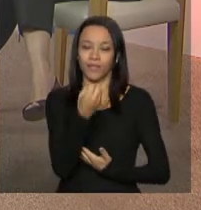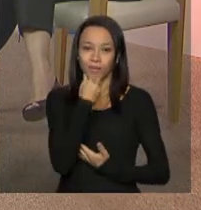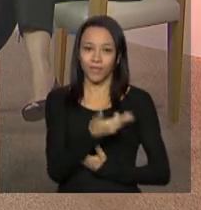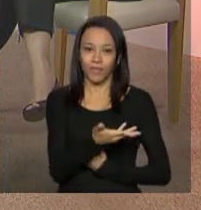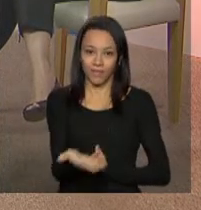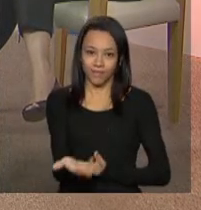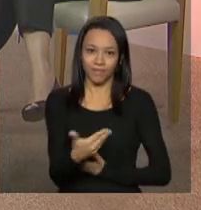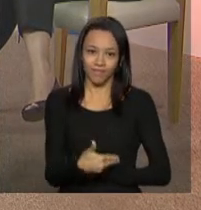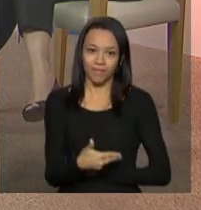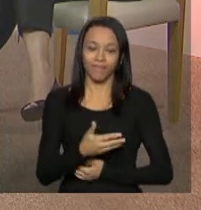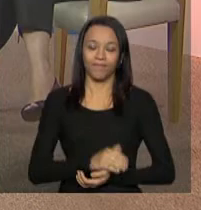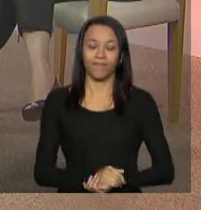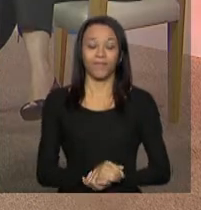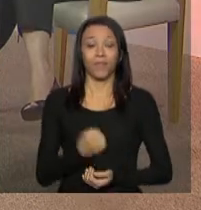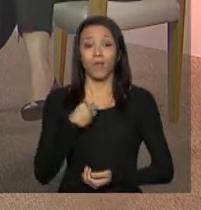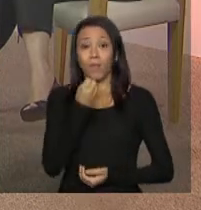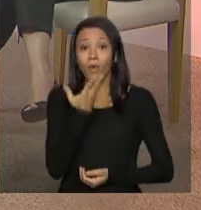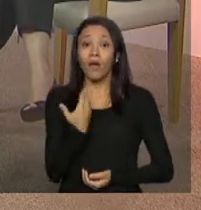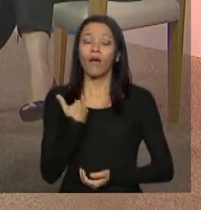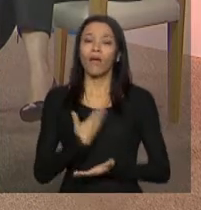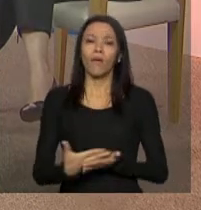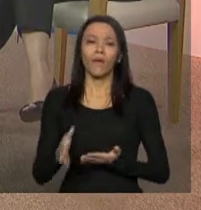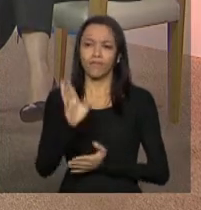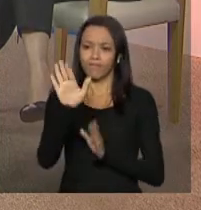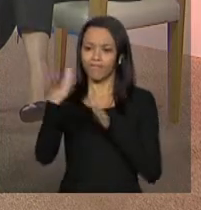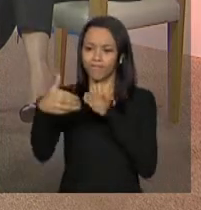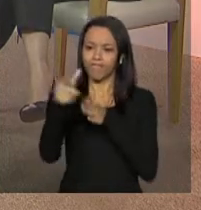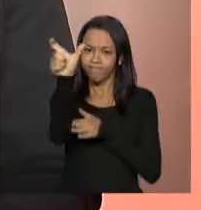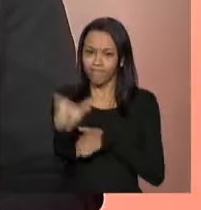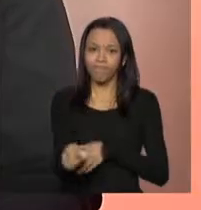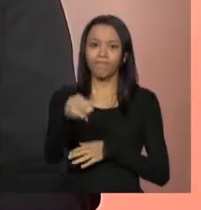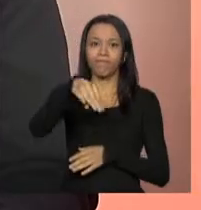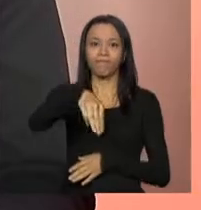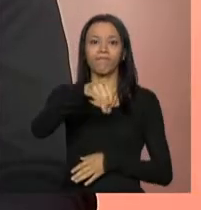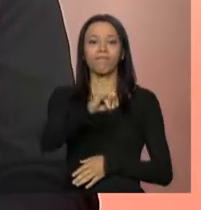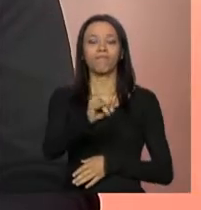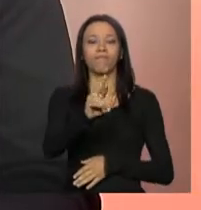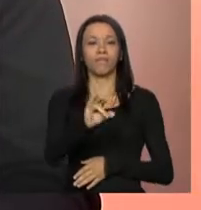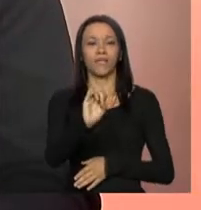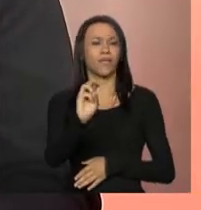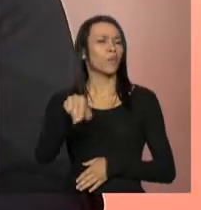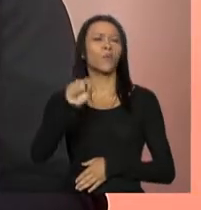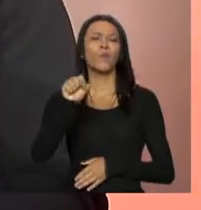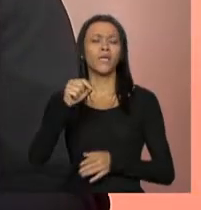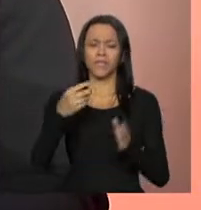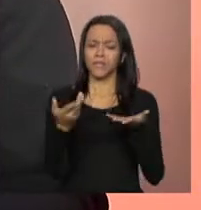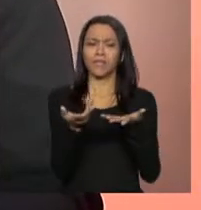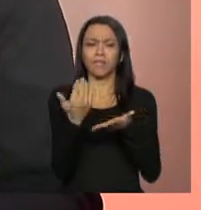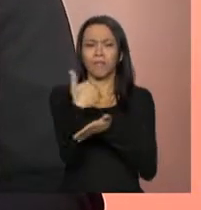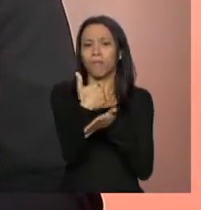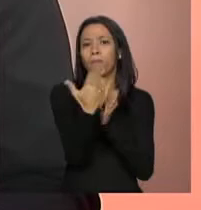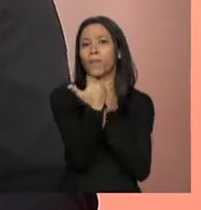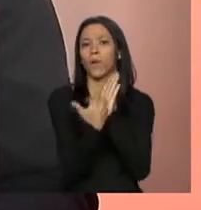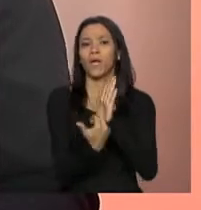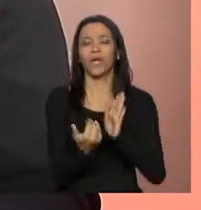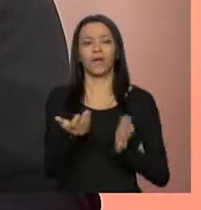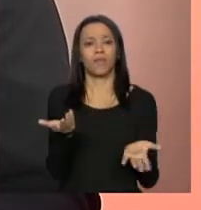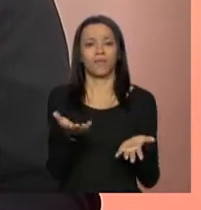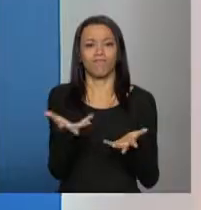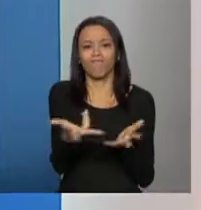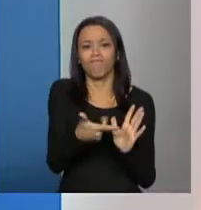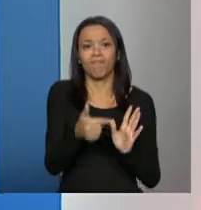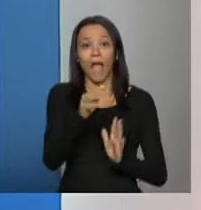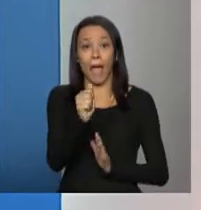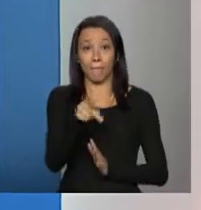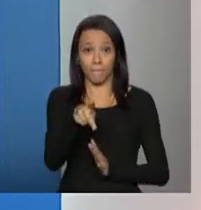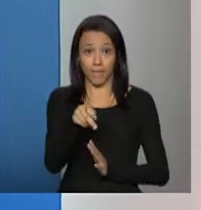-vindas. Obrigada. Bom, eu começo então com a Miriam. Miriam, explica para a gente o que é esse programa Aprimora Rede e quais são os objetivos. Em